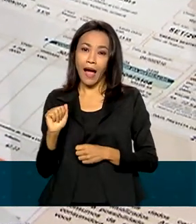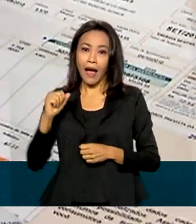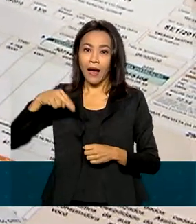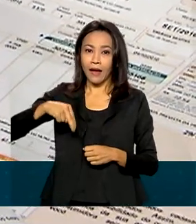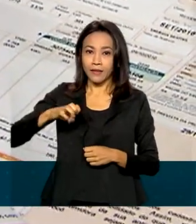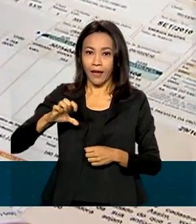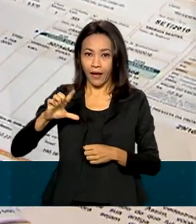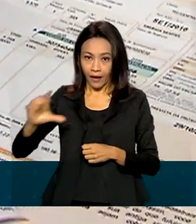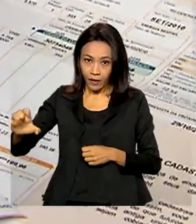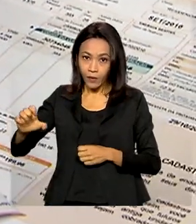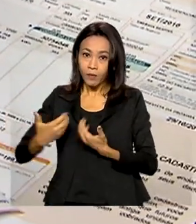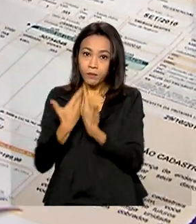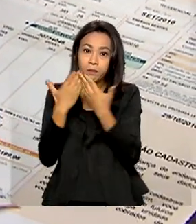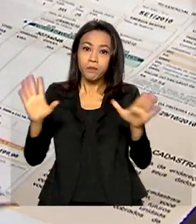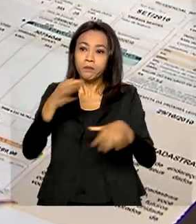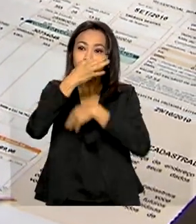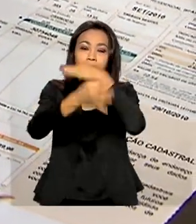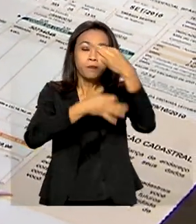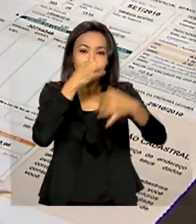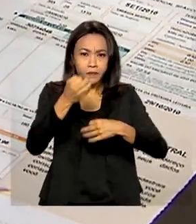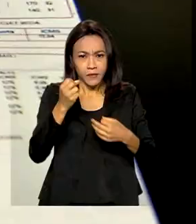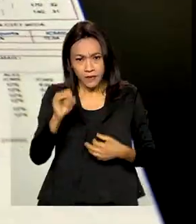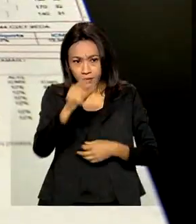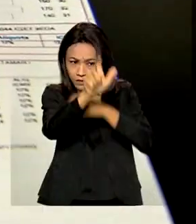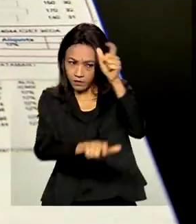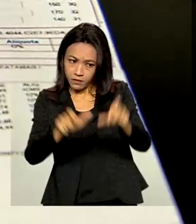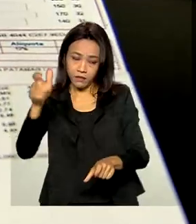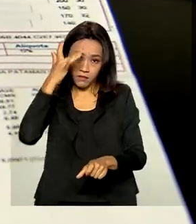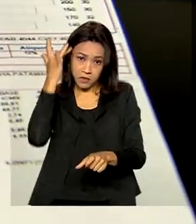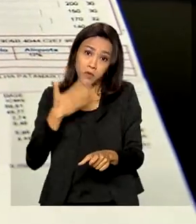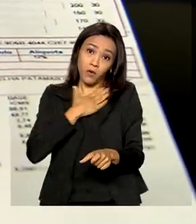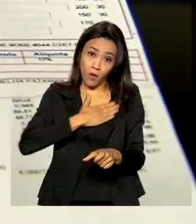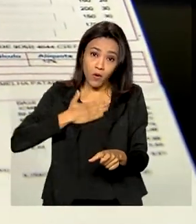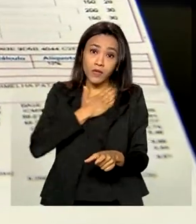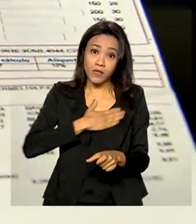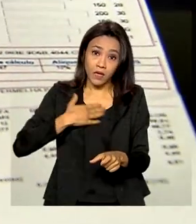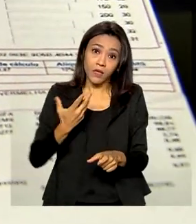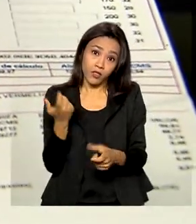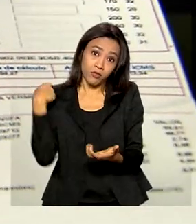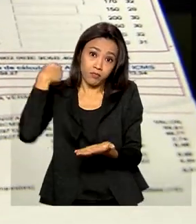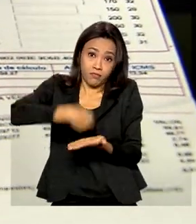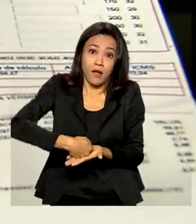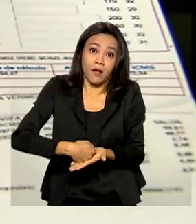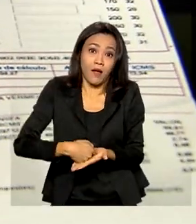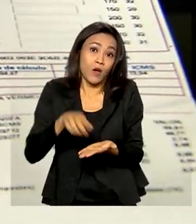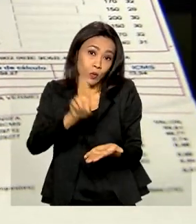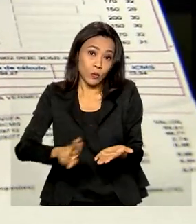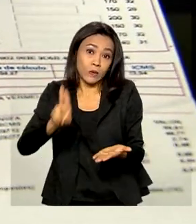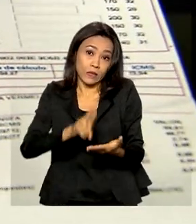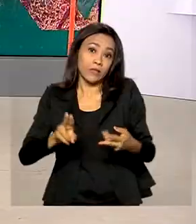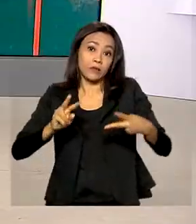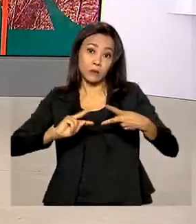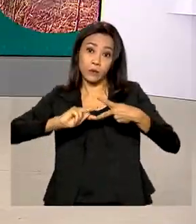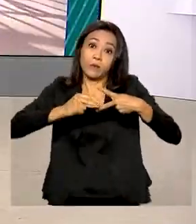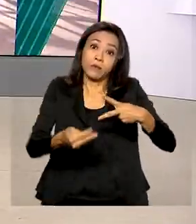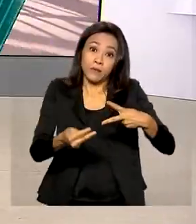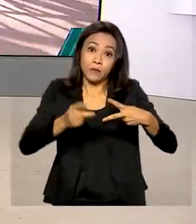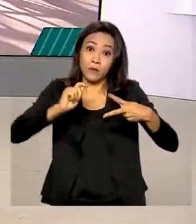abriu uma consulta pública para saber se o consumidor gostaria de ter o Pix como uma das opções de pagamento.